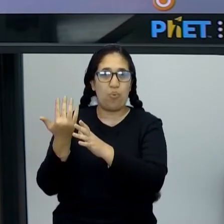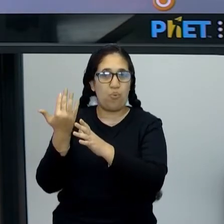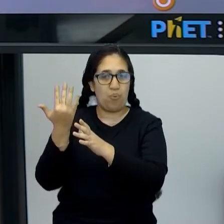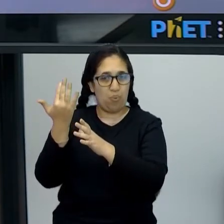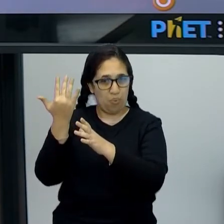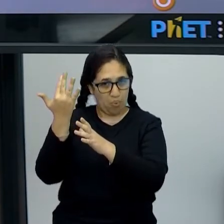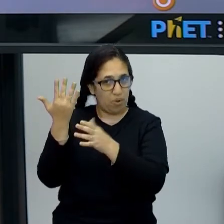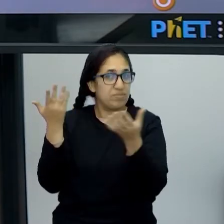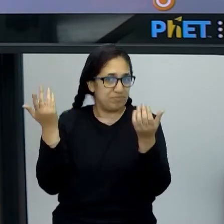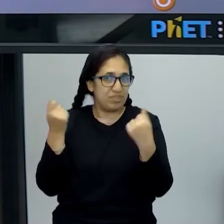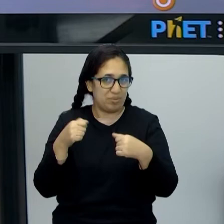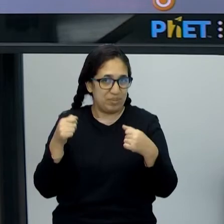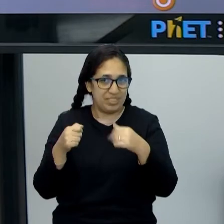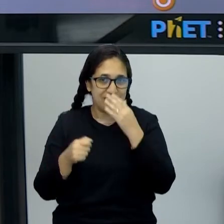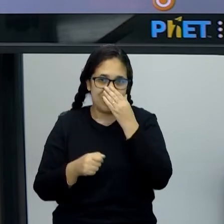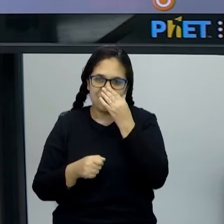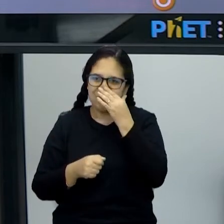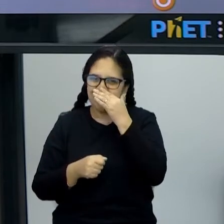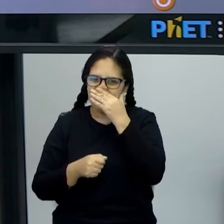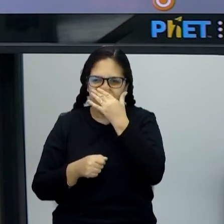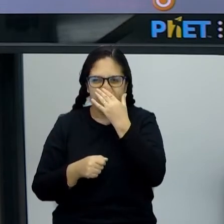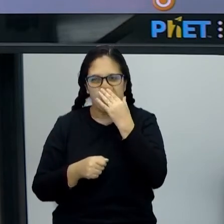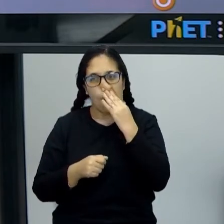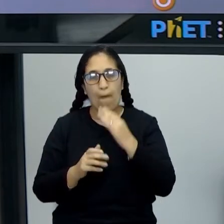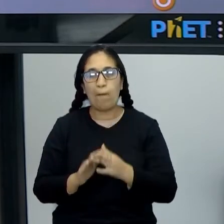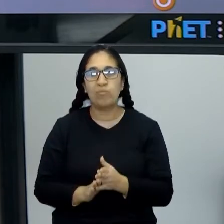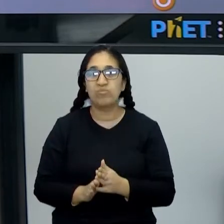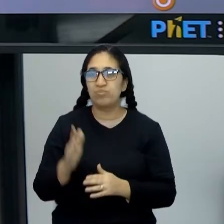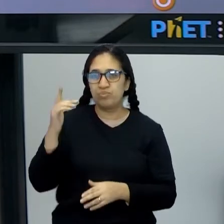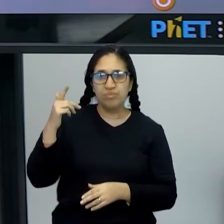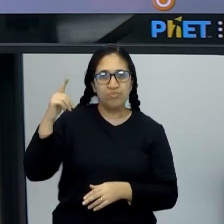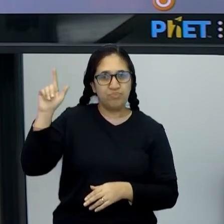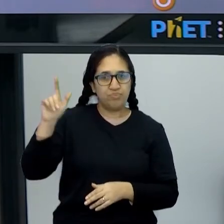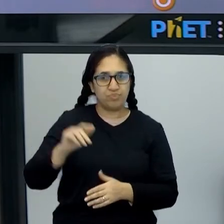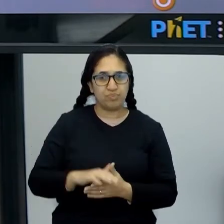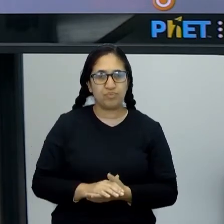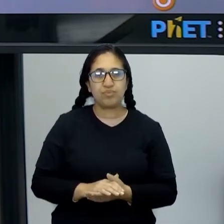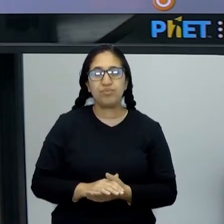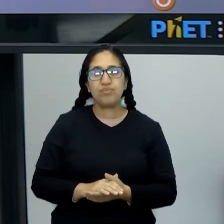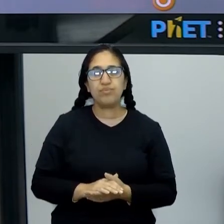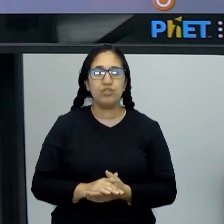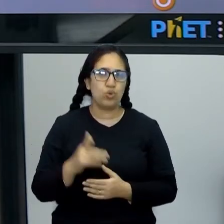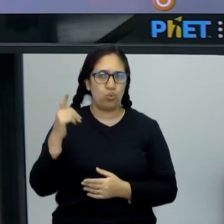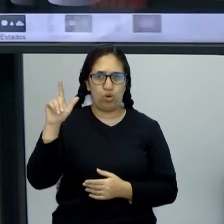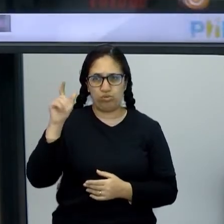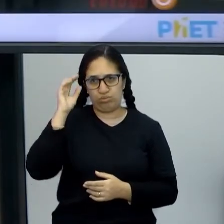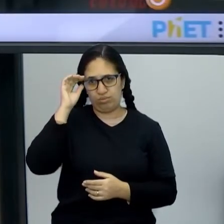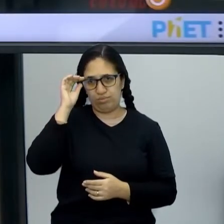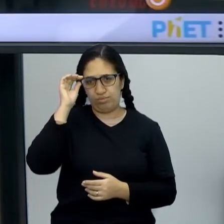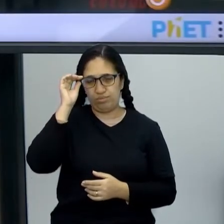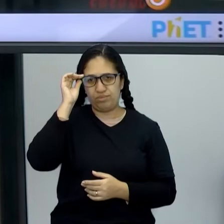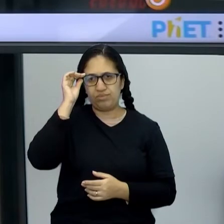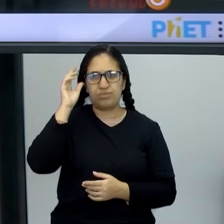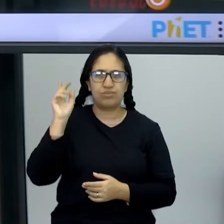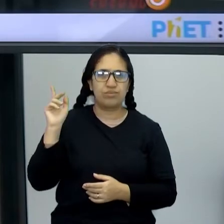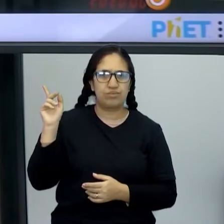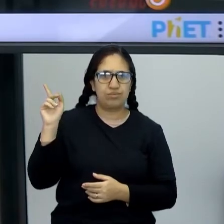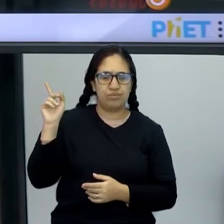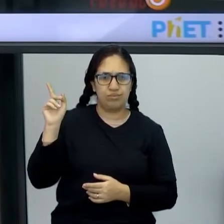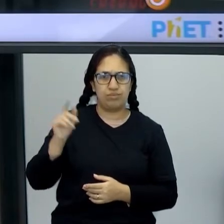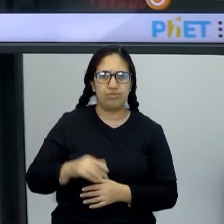precisa pra gerar eletricidade. Agora, vamos ver o outro, um outro simulador que o Gui vai colocar pra gente.